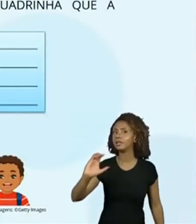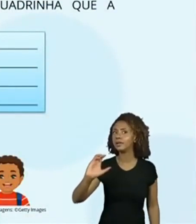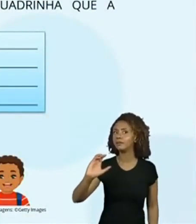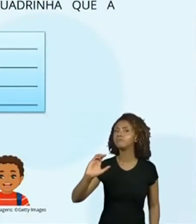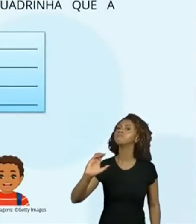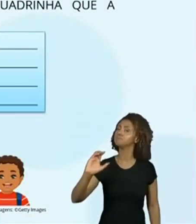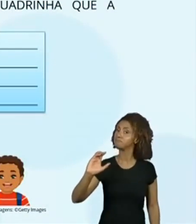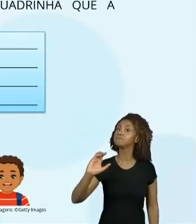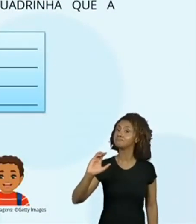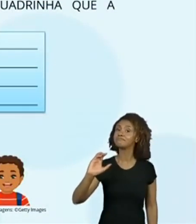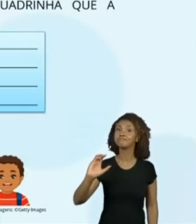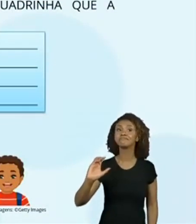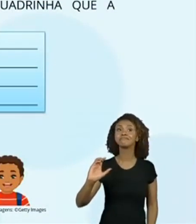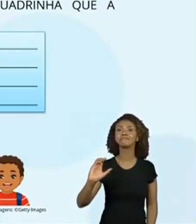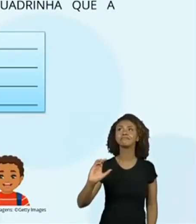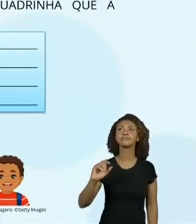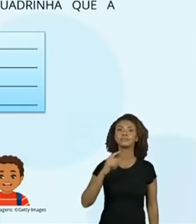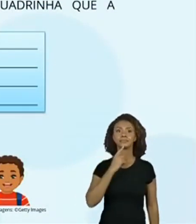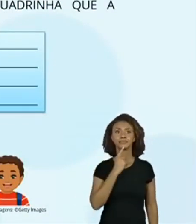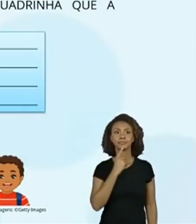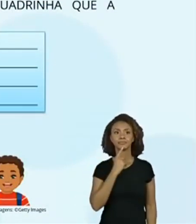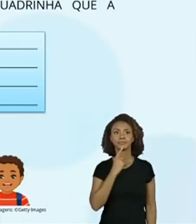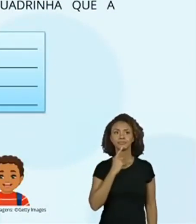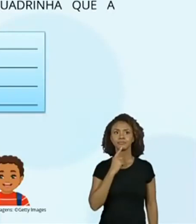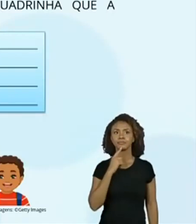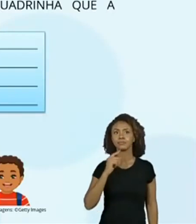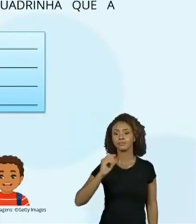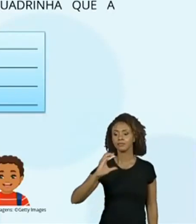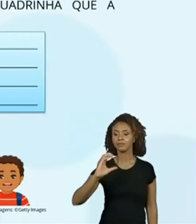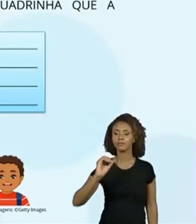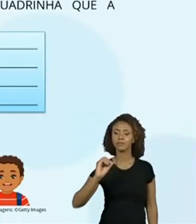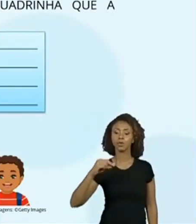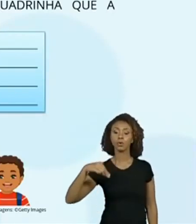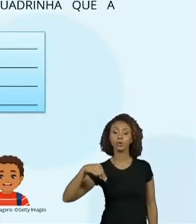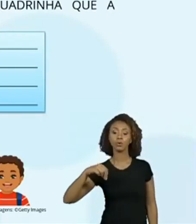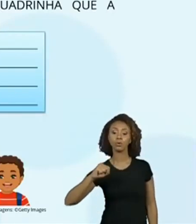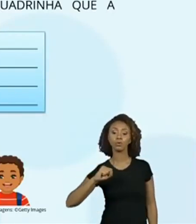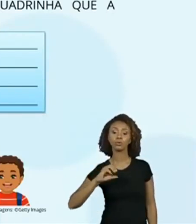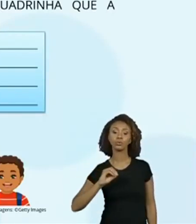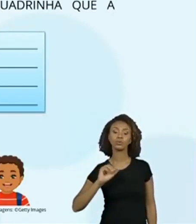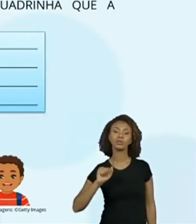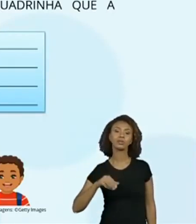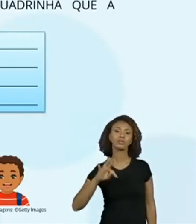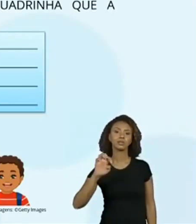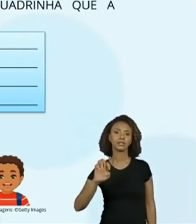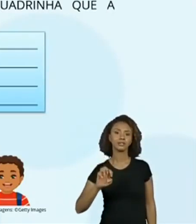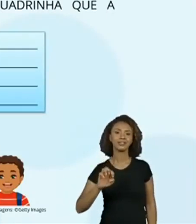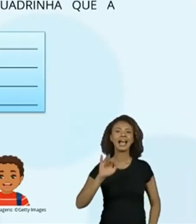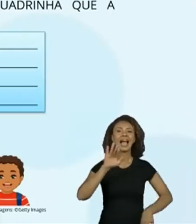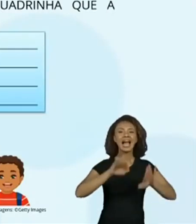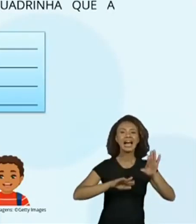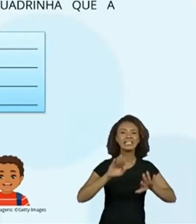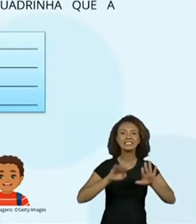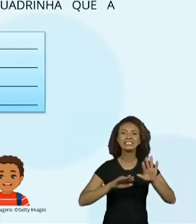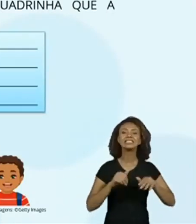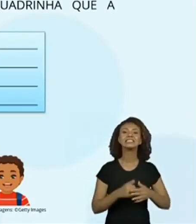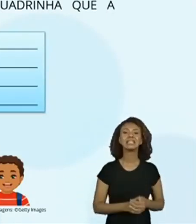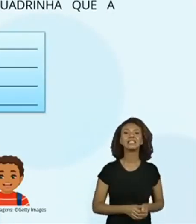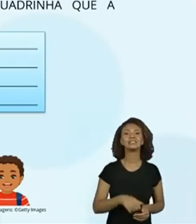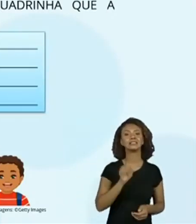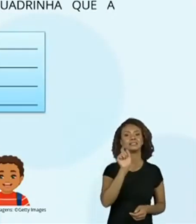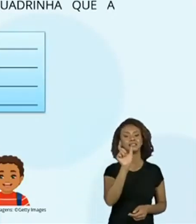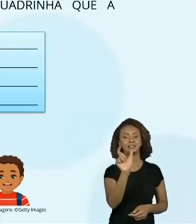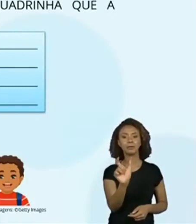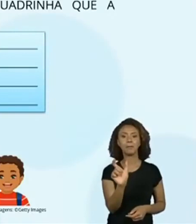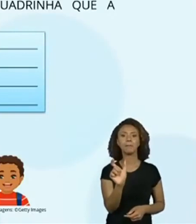Ó, é consoante. Lembra quando eu falo uma palavra que termina, quando é só, por